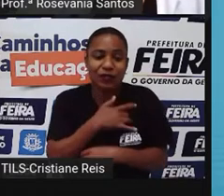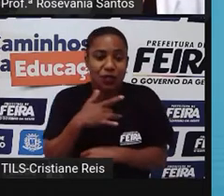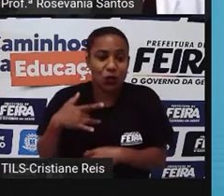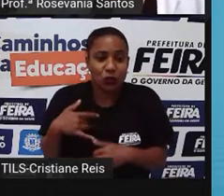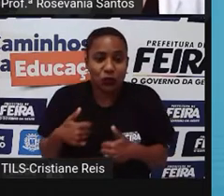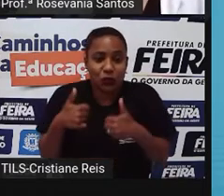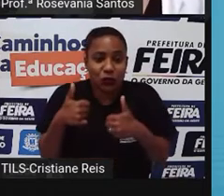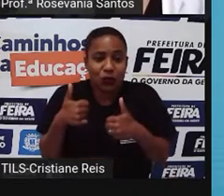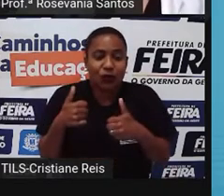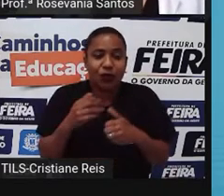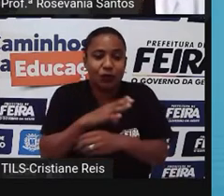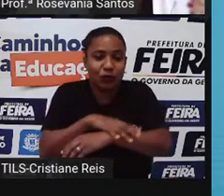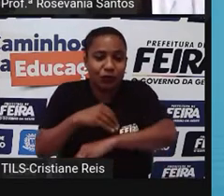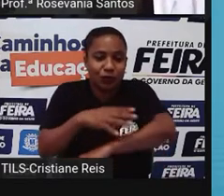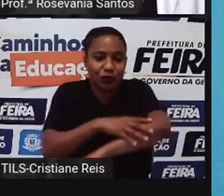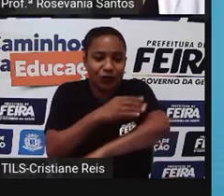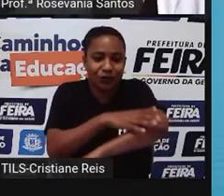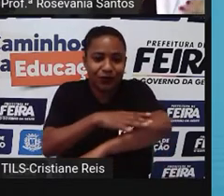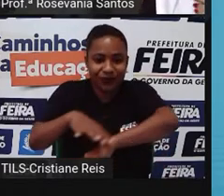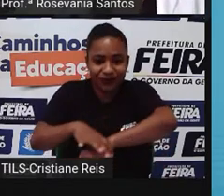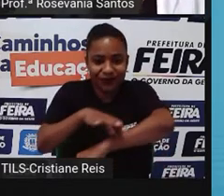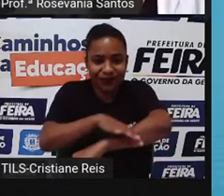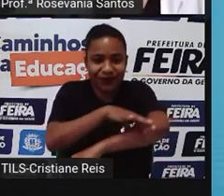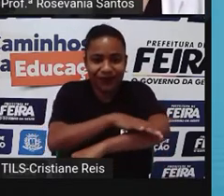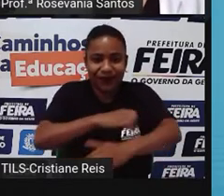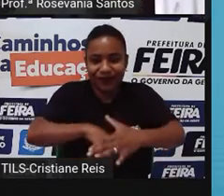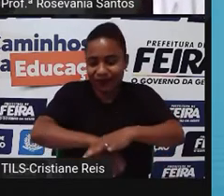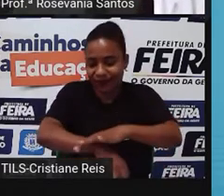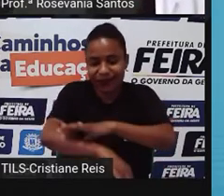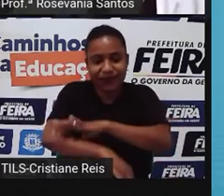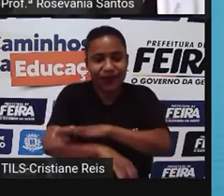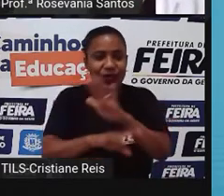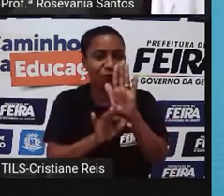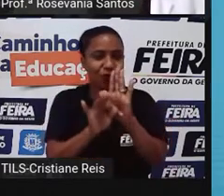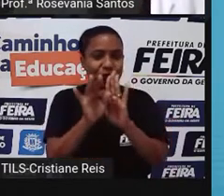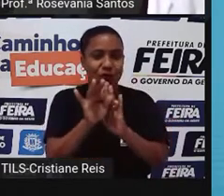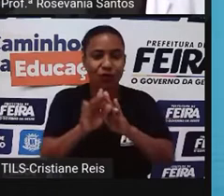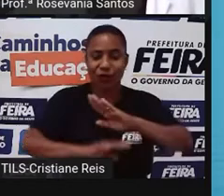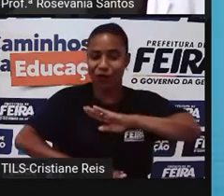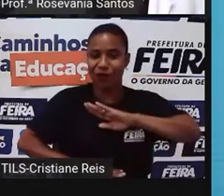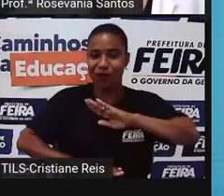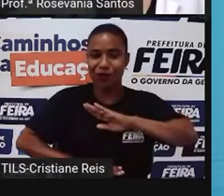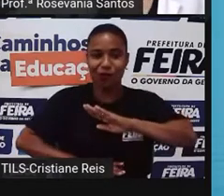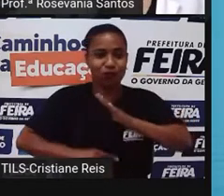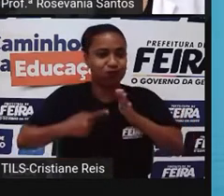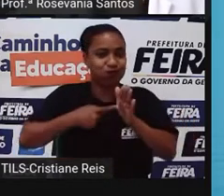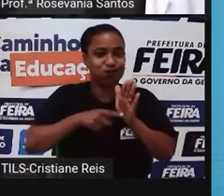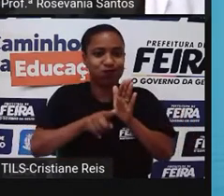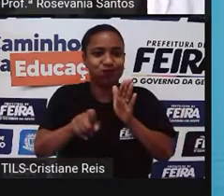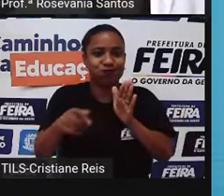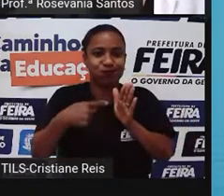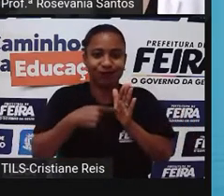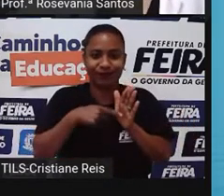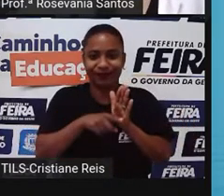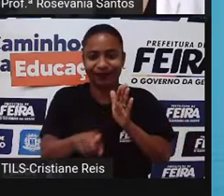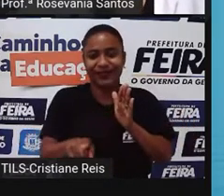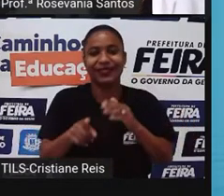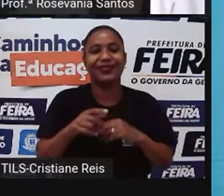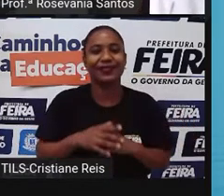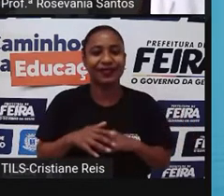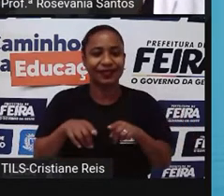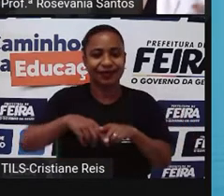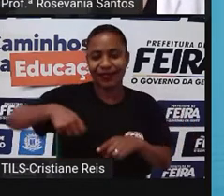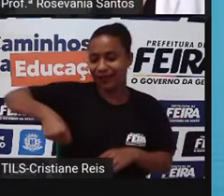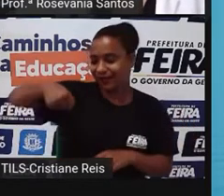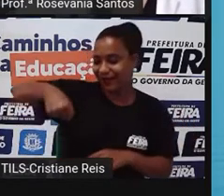conta de que elas ajudam a manter temperatura, manter a imunidade do corpo e tal. E aqui nessa malinha com as cores, né? Da bandeira da